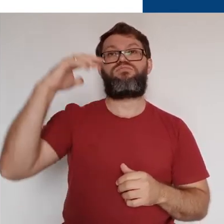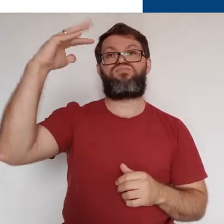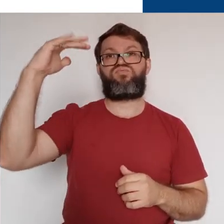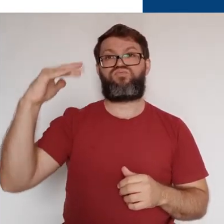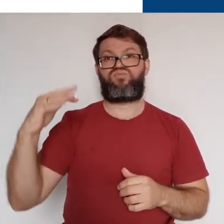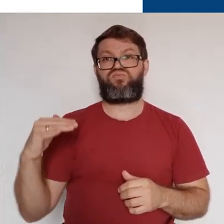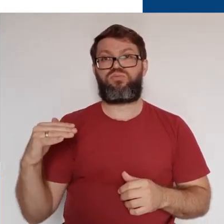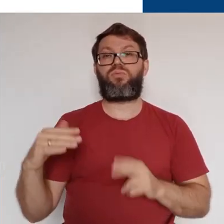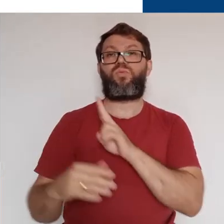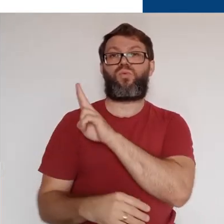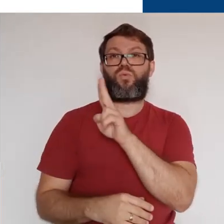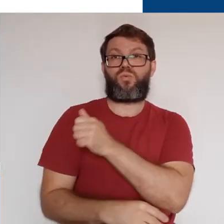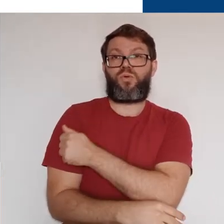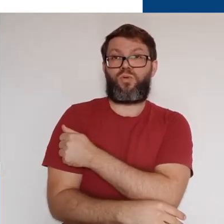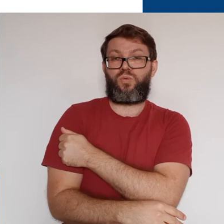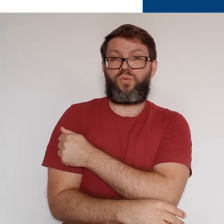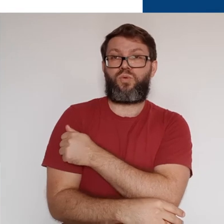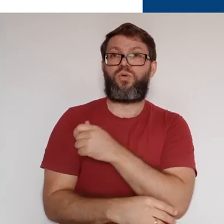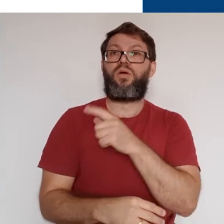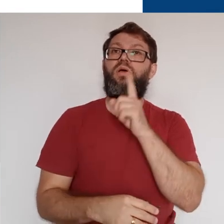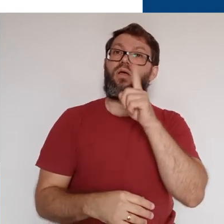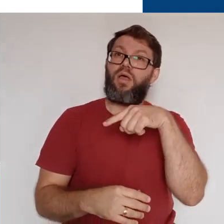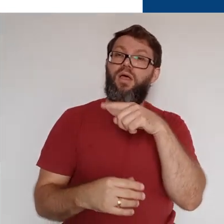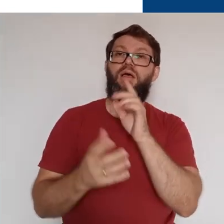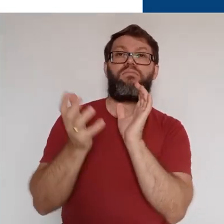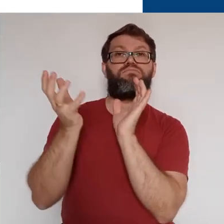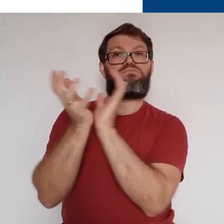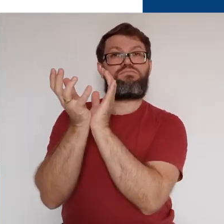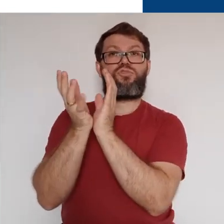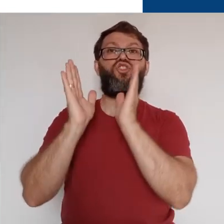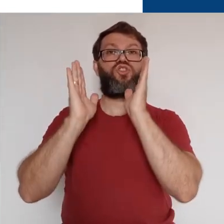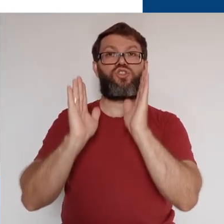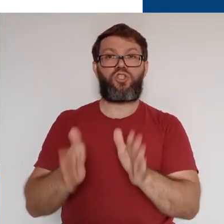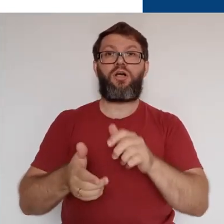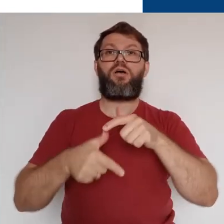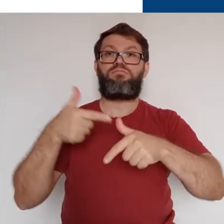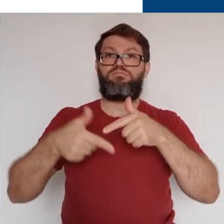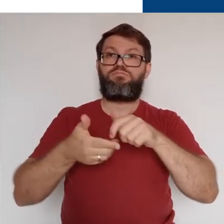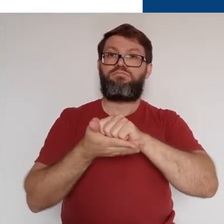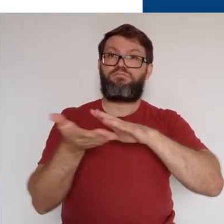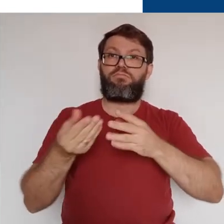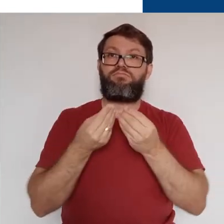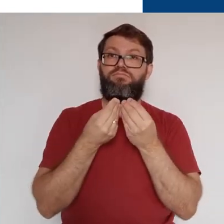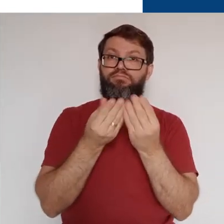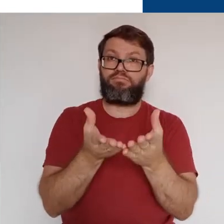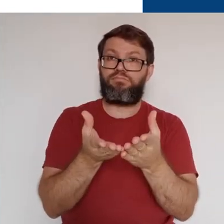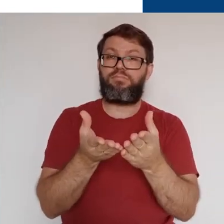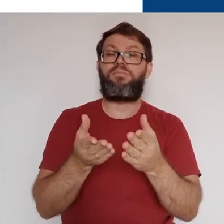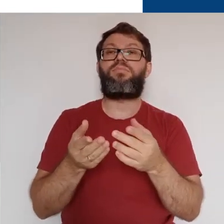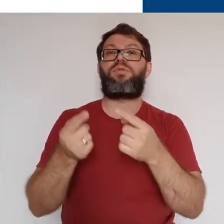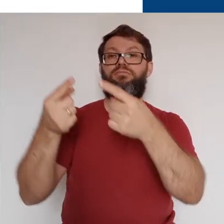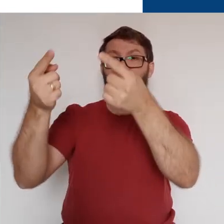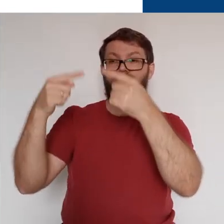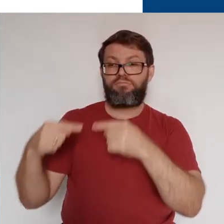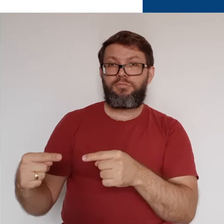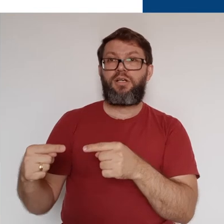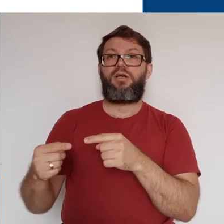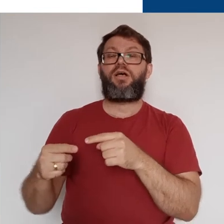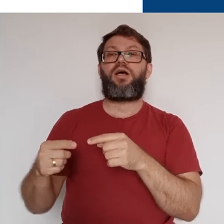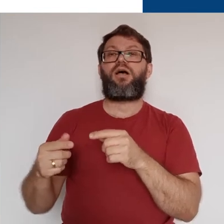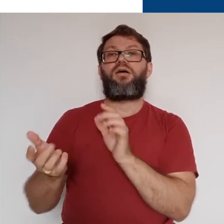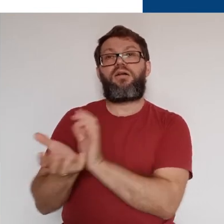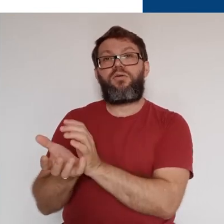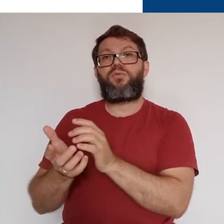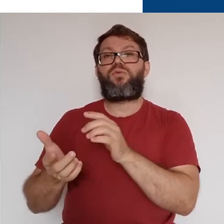esquerdo da tela, temos a lista com os alunos, que estão separados entre aqueles que já entregaram a atividade e